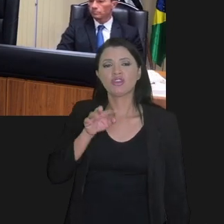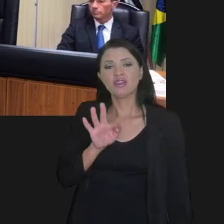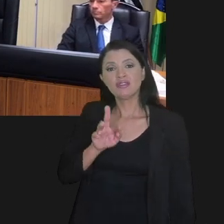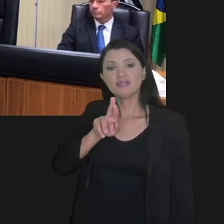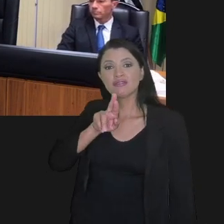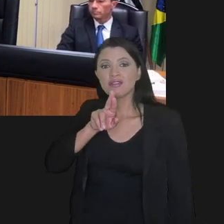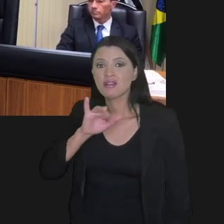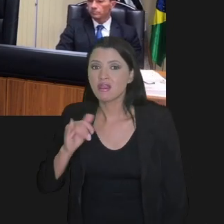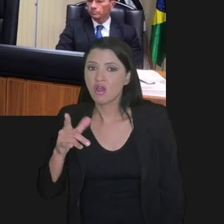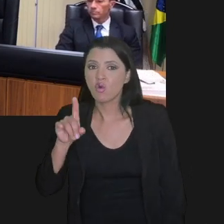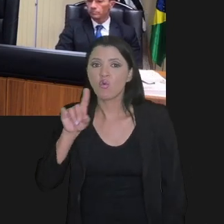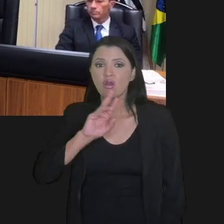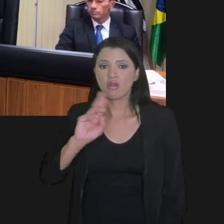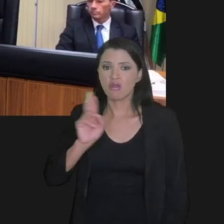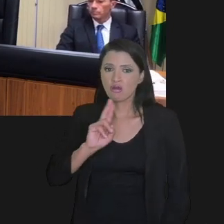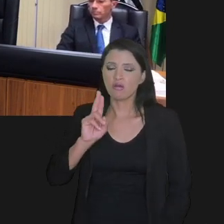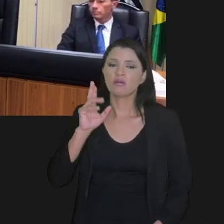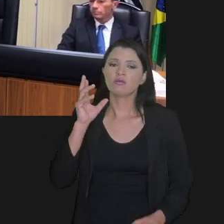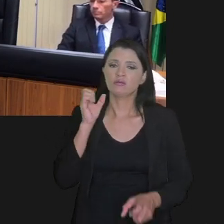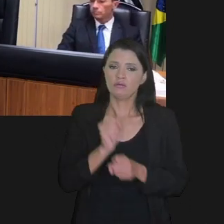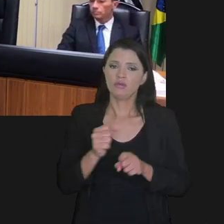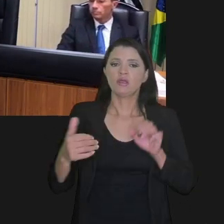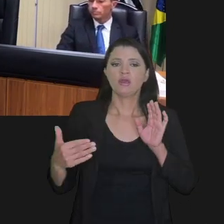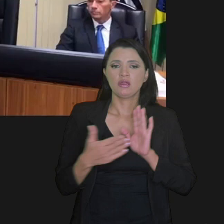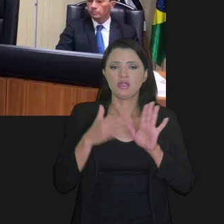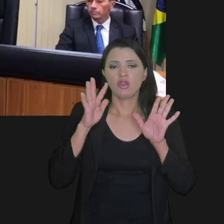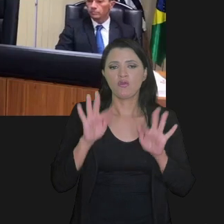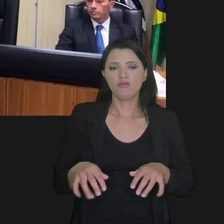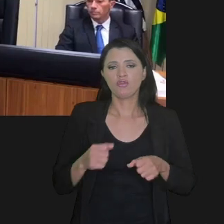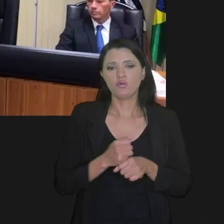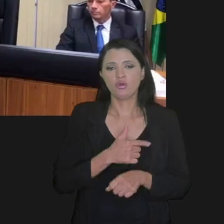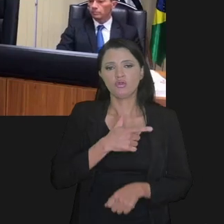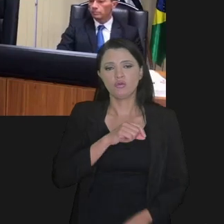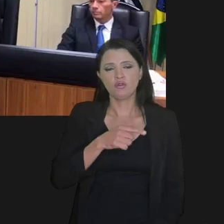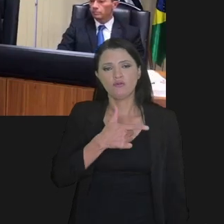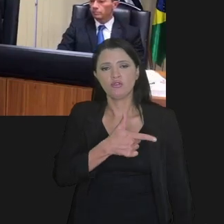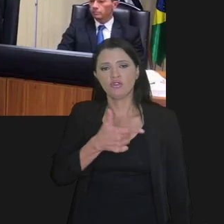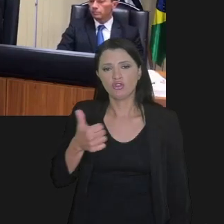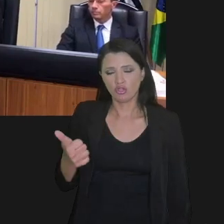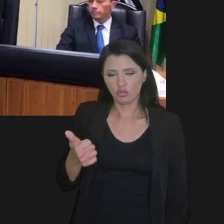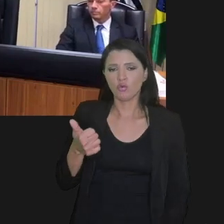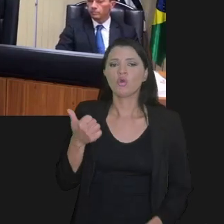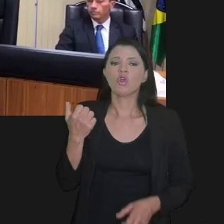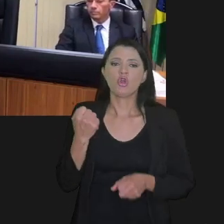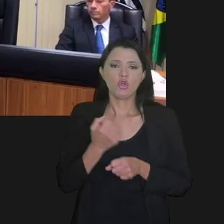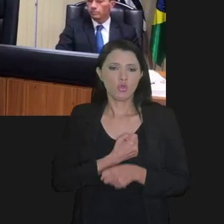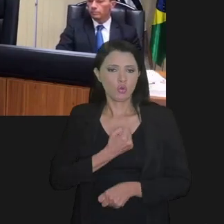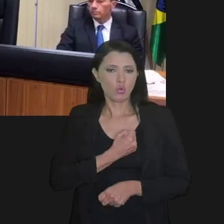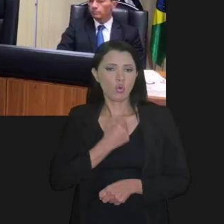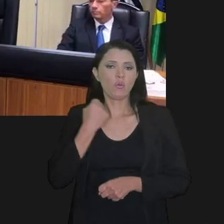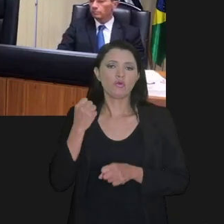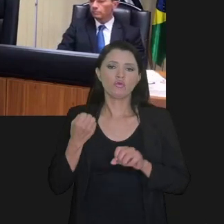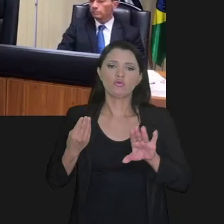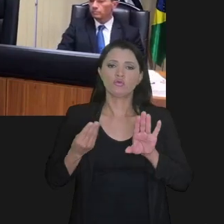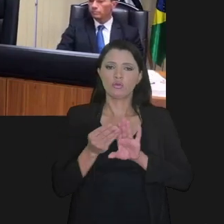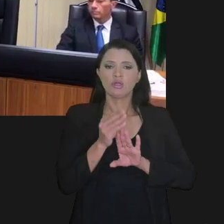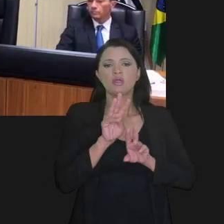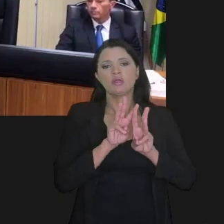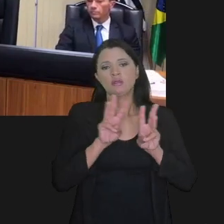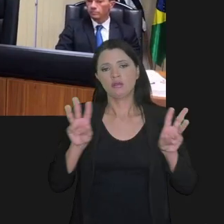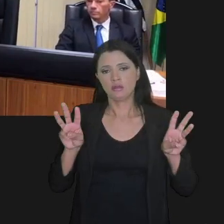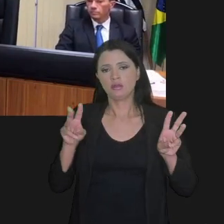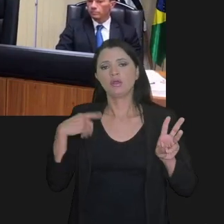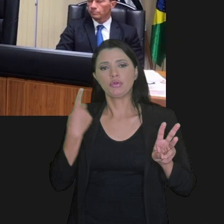,7 trilhões de reais, esse número está atualizado até o fim de 2021, consta do PGFN em números,